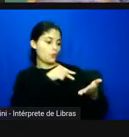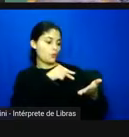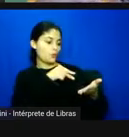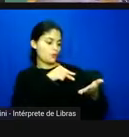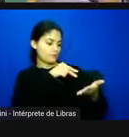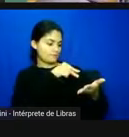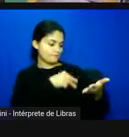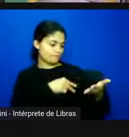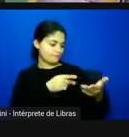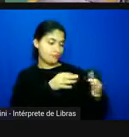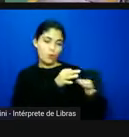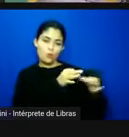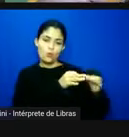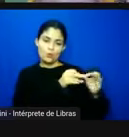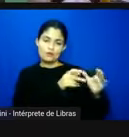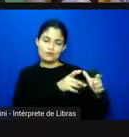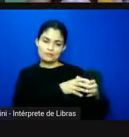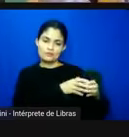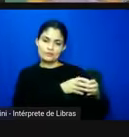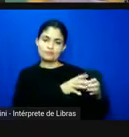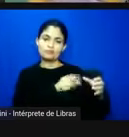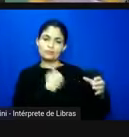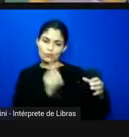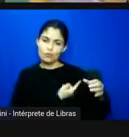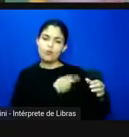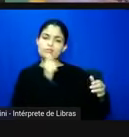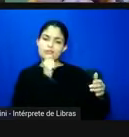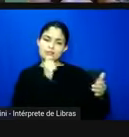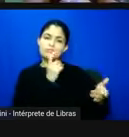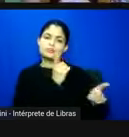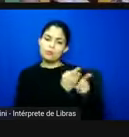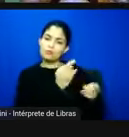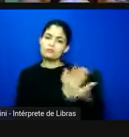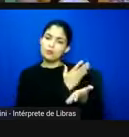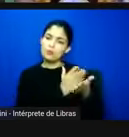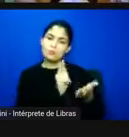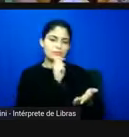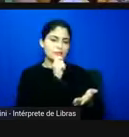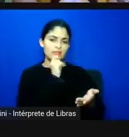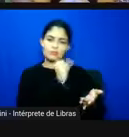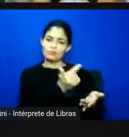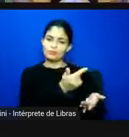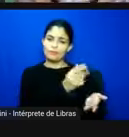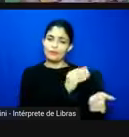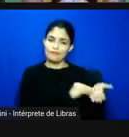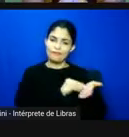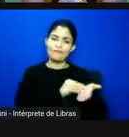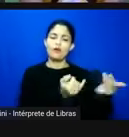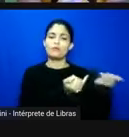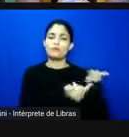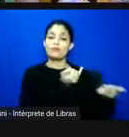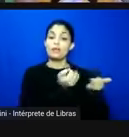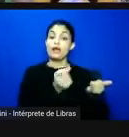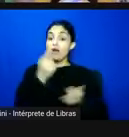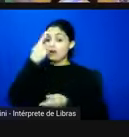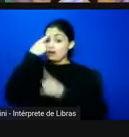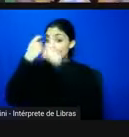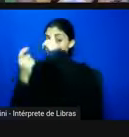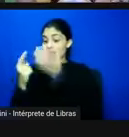organizações que não tem todas as informações que a gente não localizou ainda então a ideia do livro é instigar essa